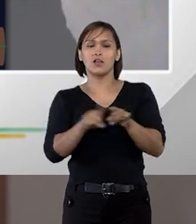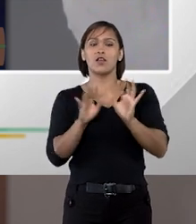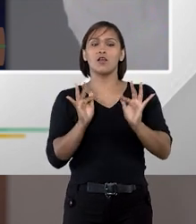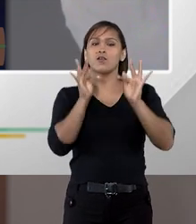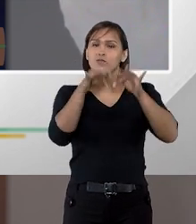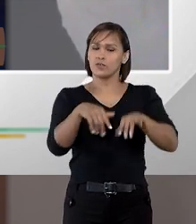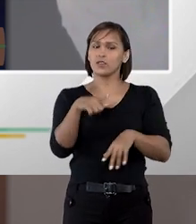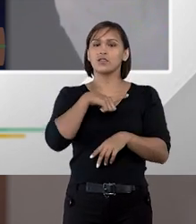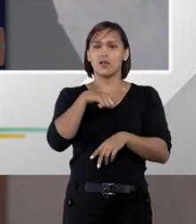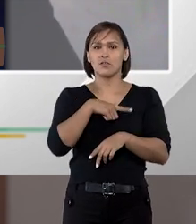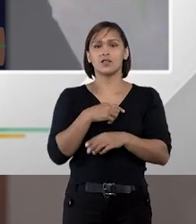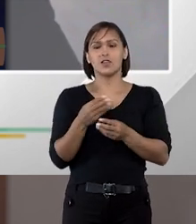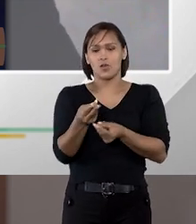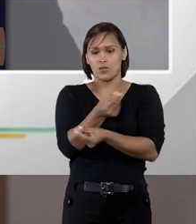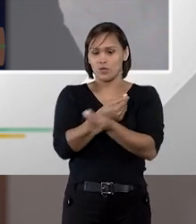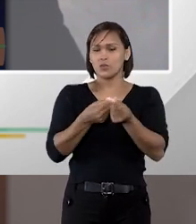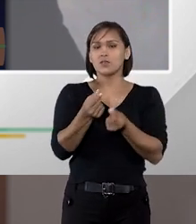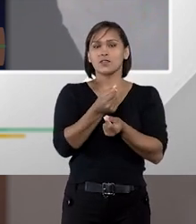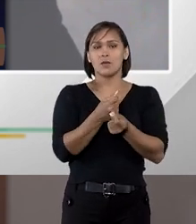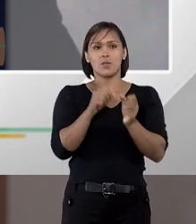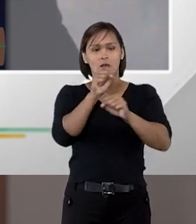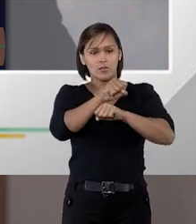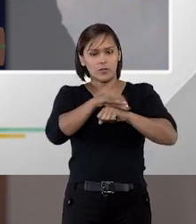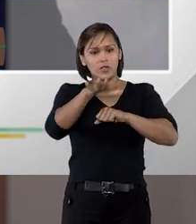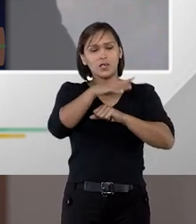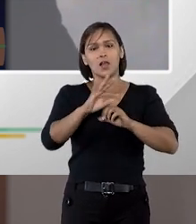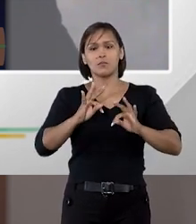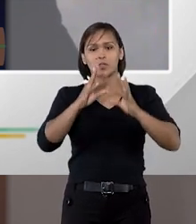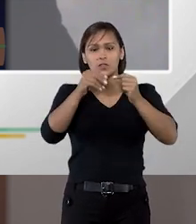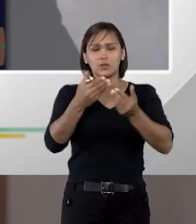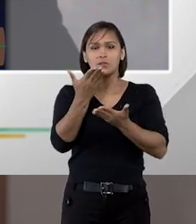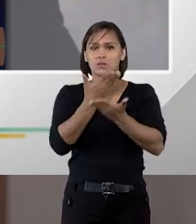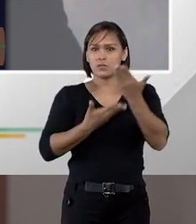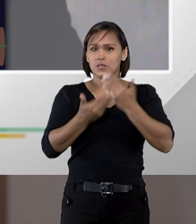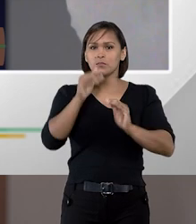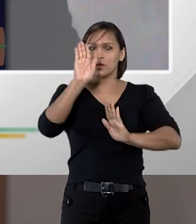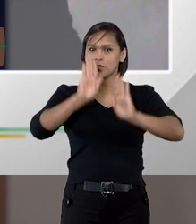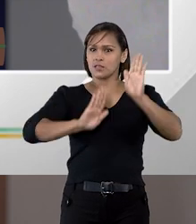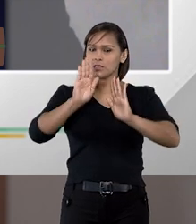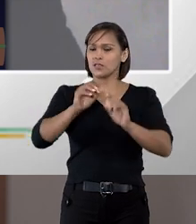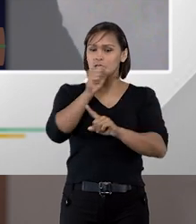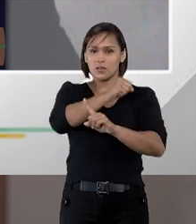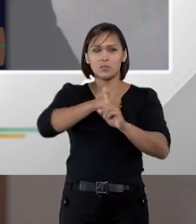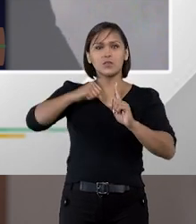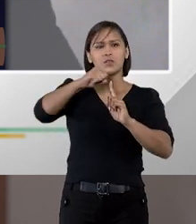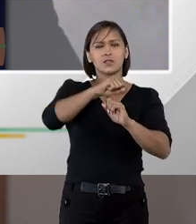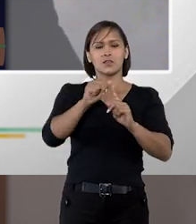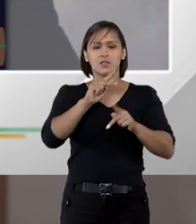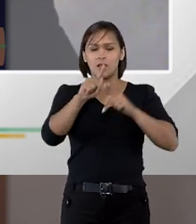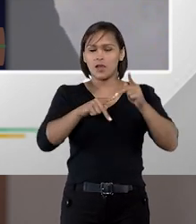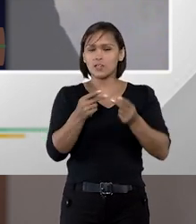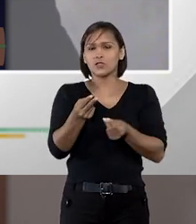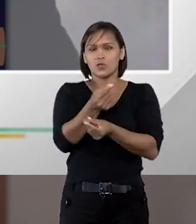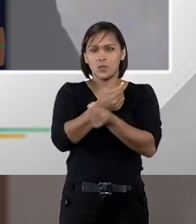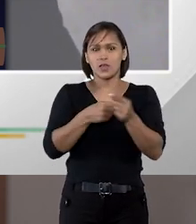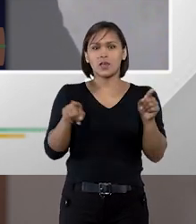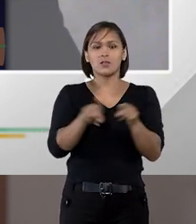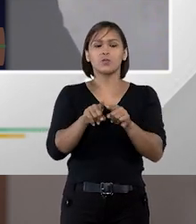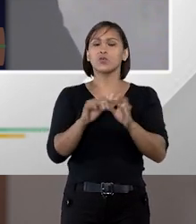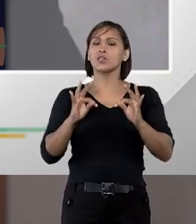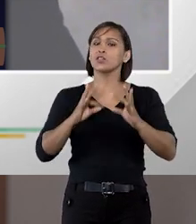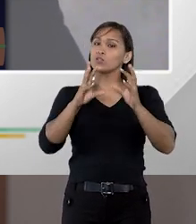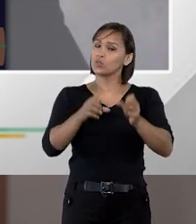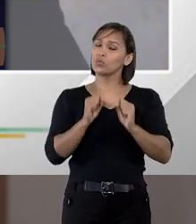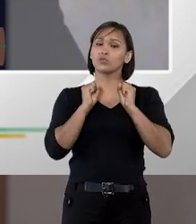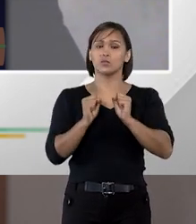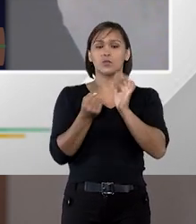divulgação ao final do procedimento o orçamento vai ser divulgado para todos que participaram da licitação e para toda a sociedade para todo o mercado porque todos